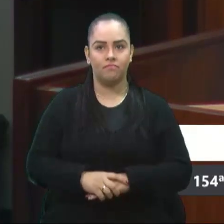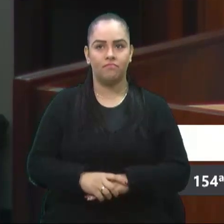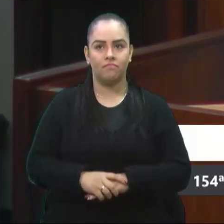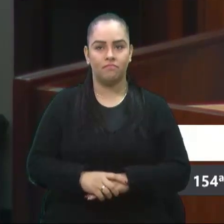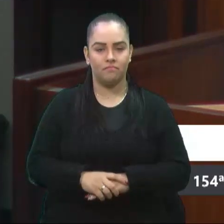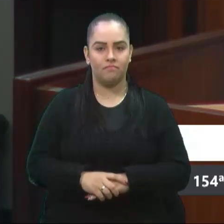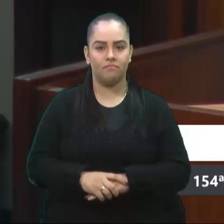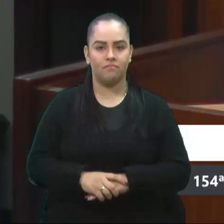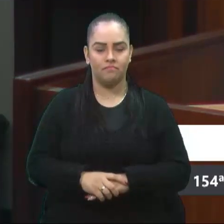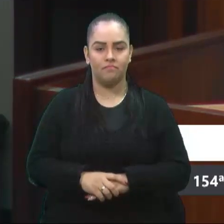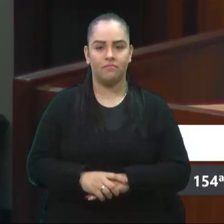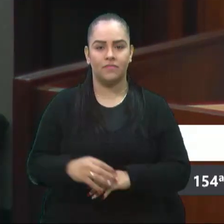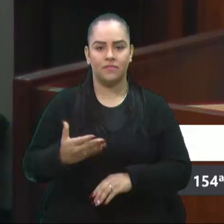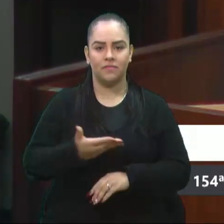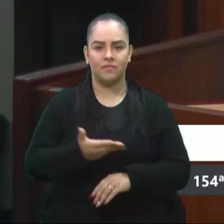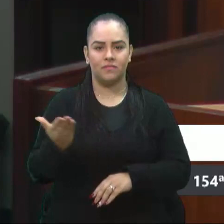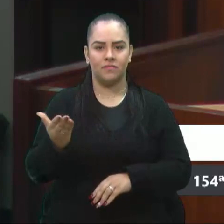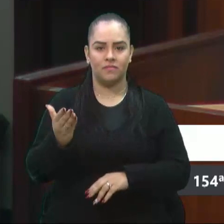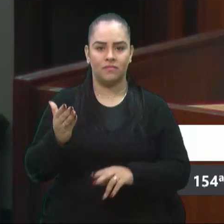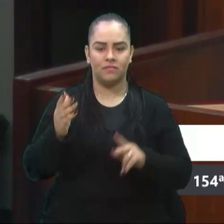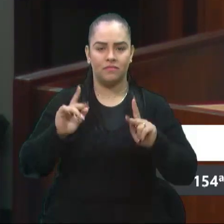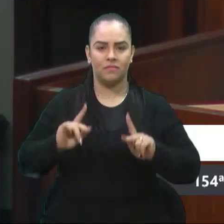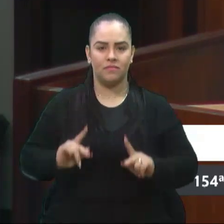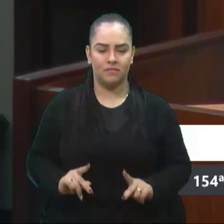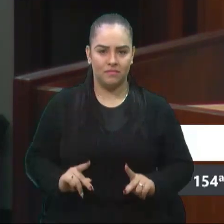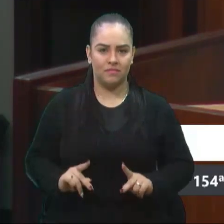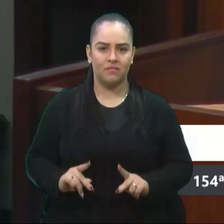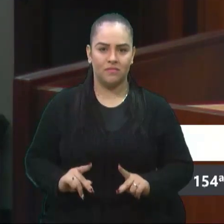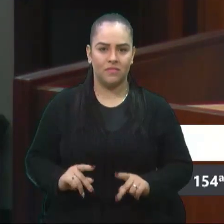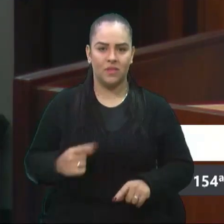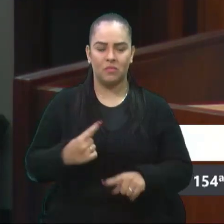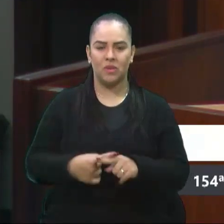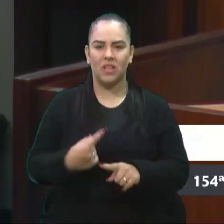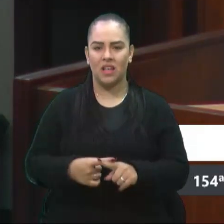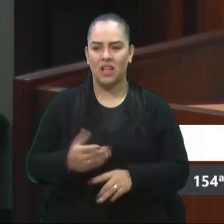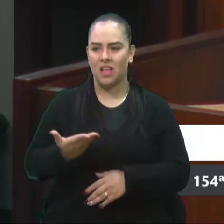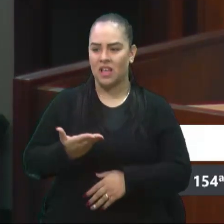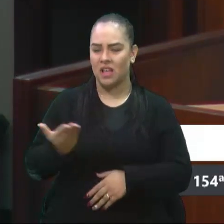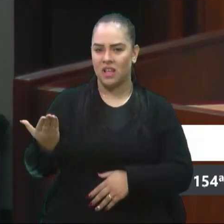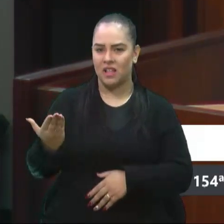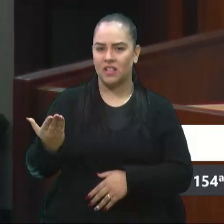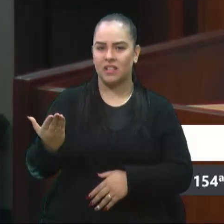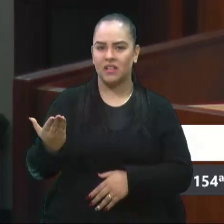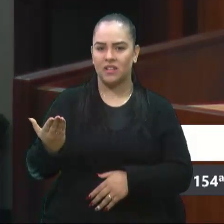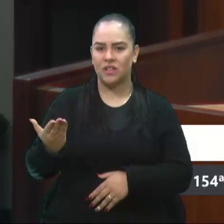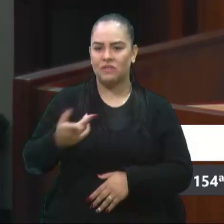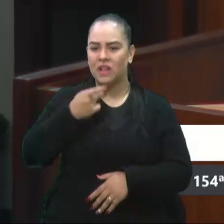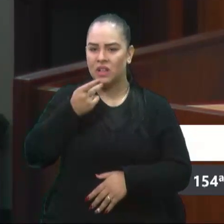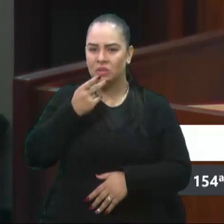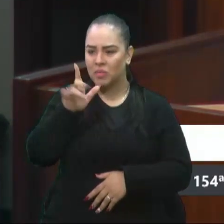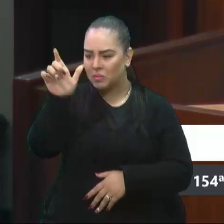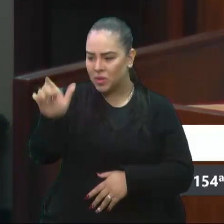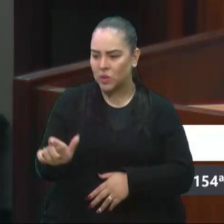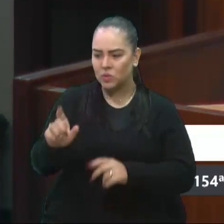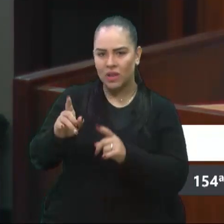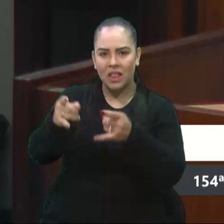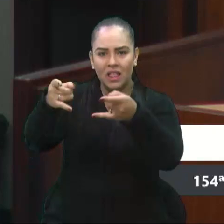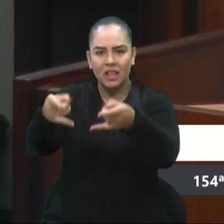E essas pessoas, que ao invés de ficar massacrando uma pessoa num leito, que está numa situação,